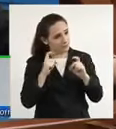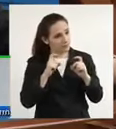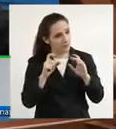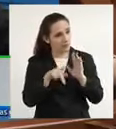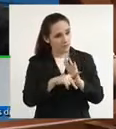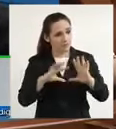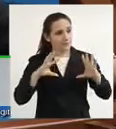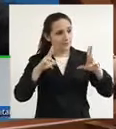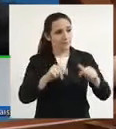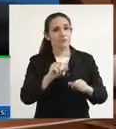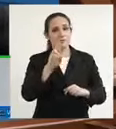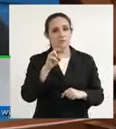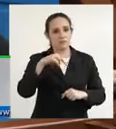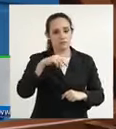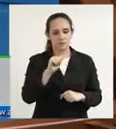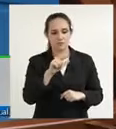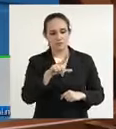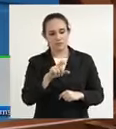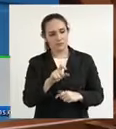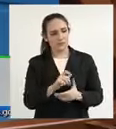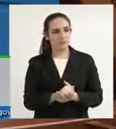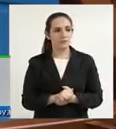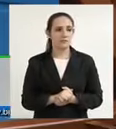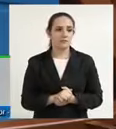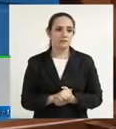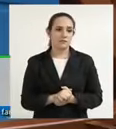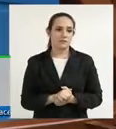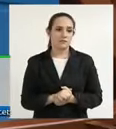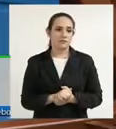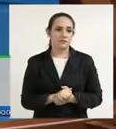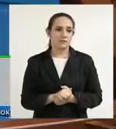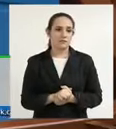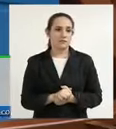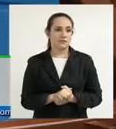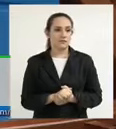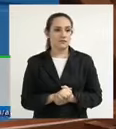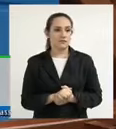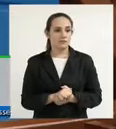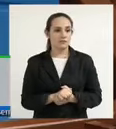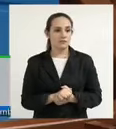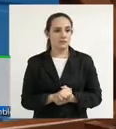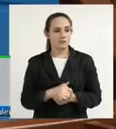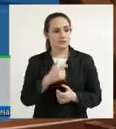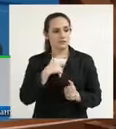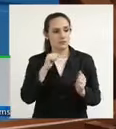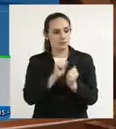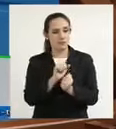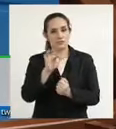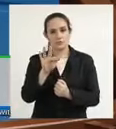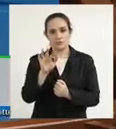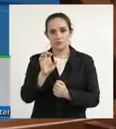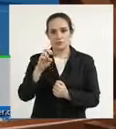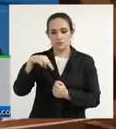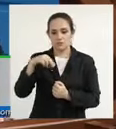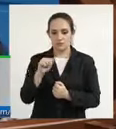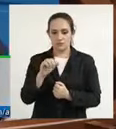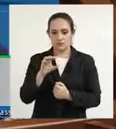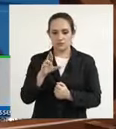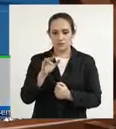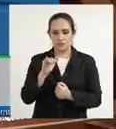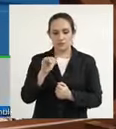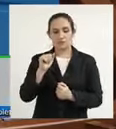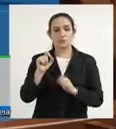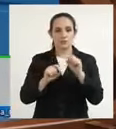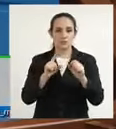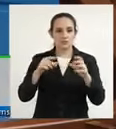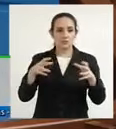preocupação da Unali hoje discutia nível nacional eu faço parte da FENACRIA e aqui é a Frente Nacional em